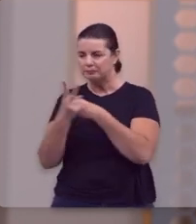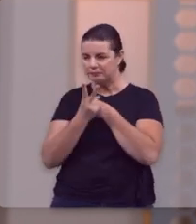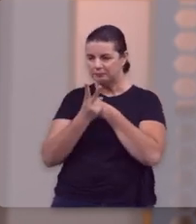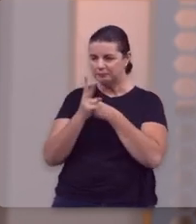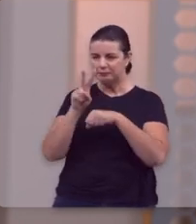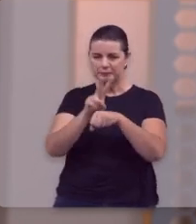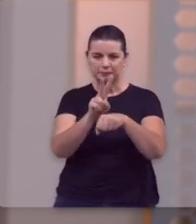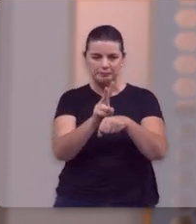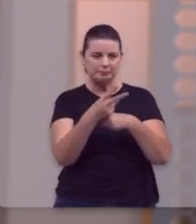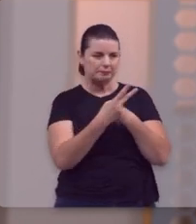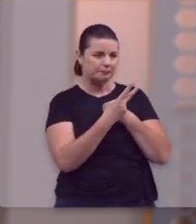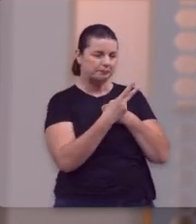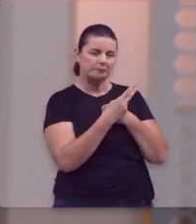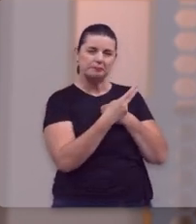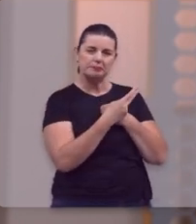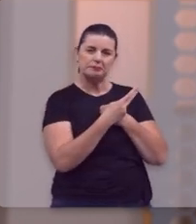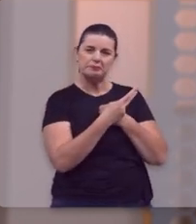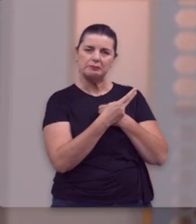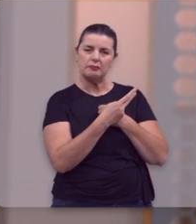dizê-lo um pelo outro.